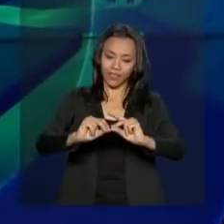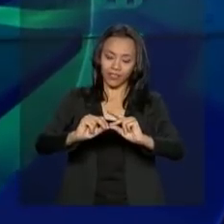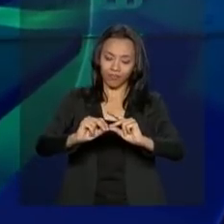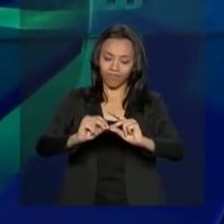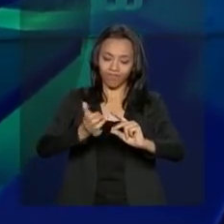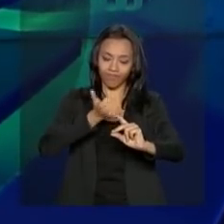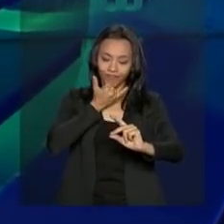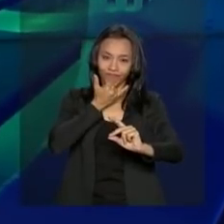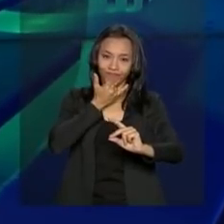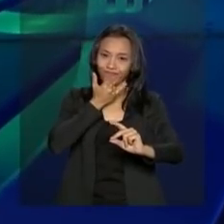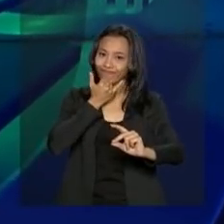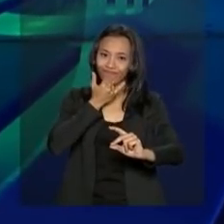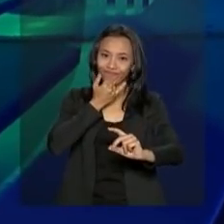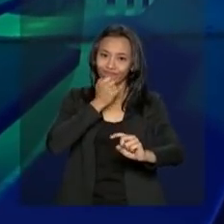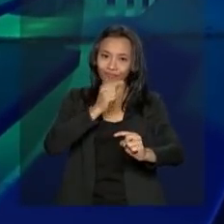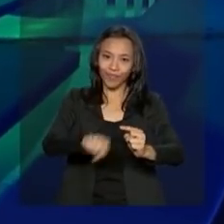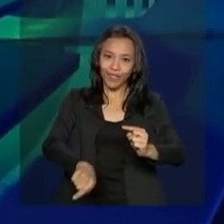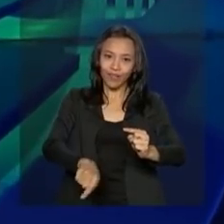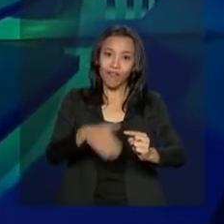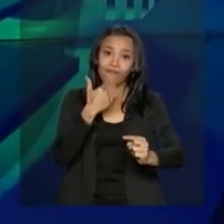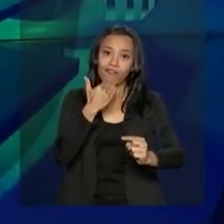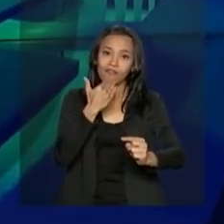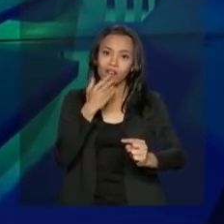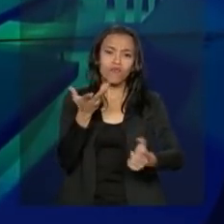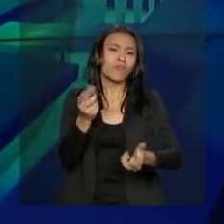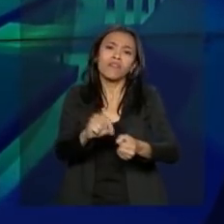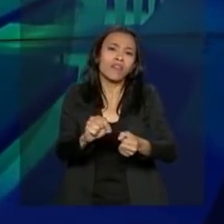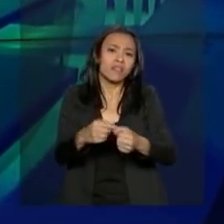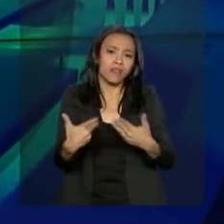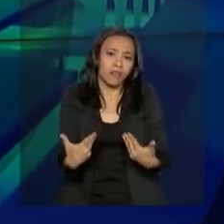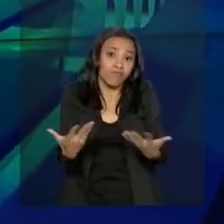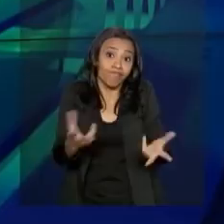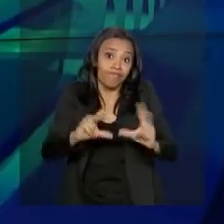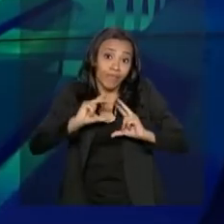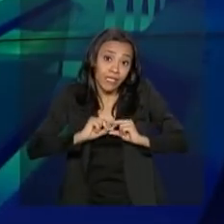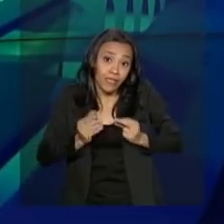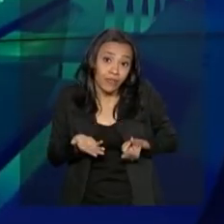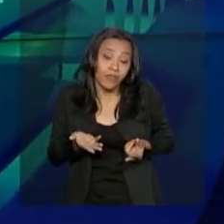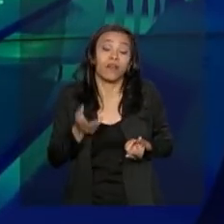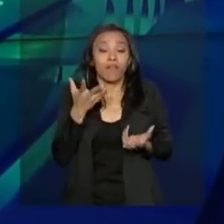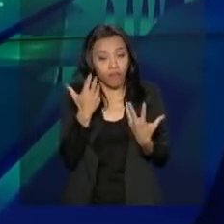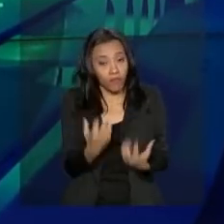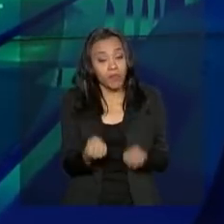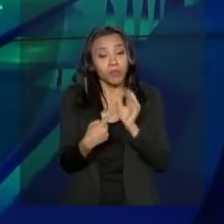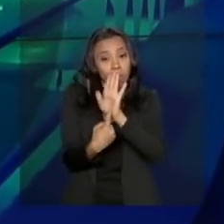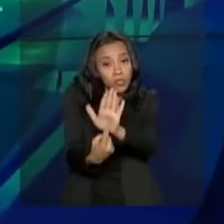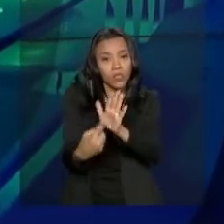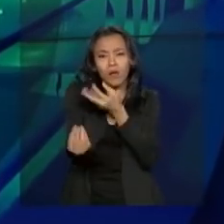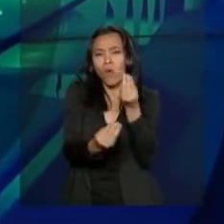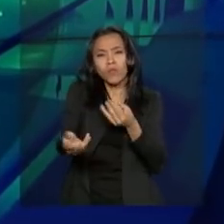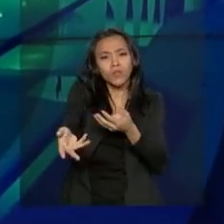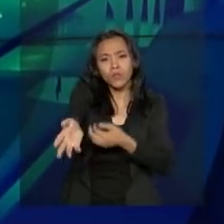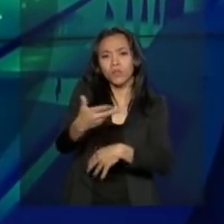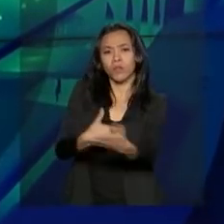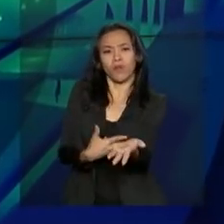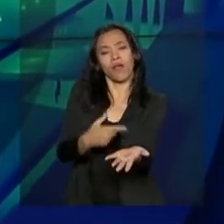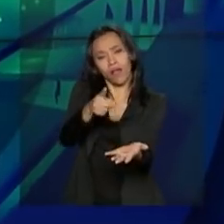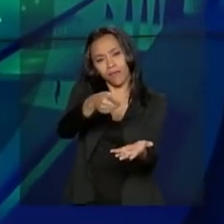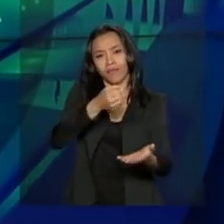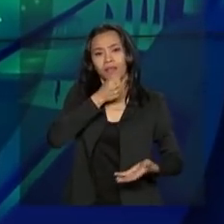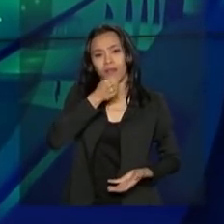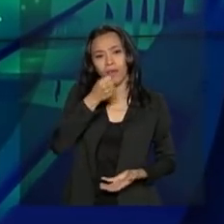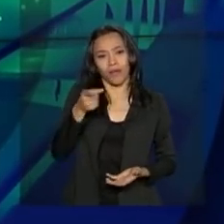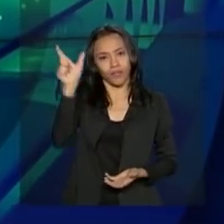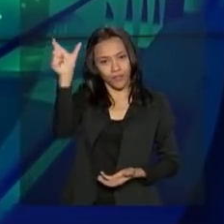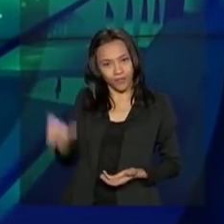ou não serviu? E se veio com defeito? O que fazer? Nós vamos mostrar agora como realizar a troca desses produtos. A reportagem